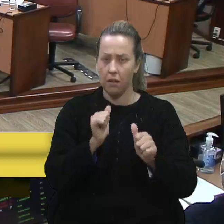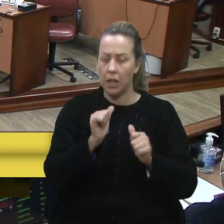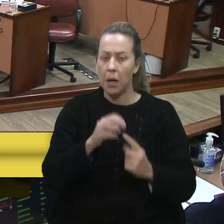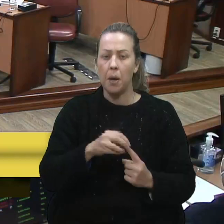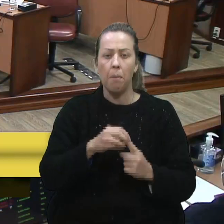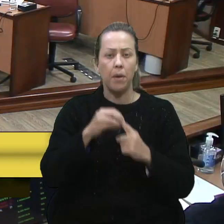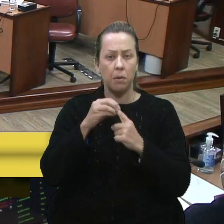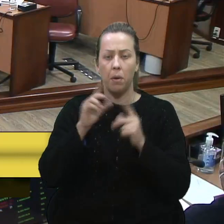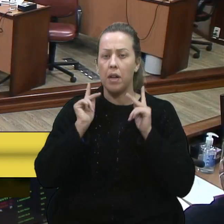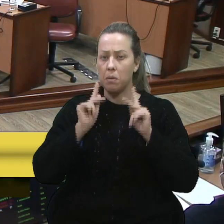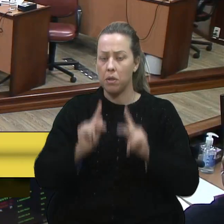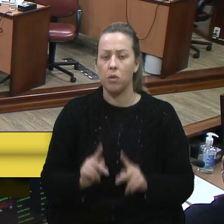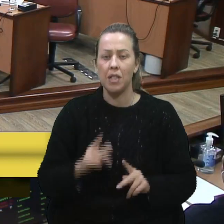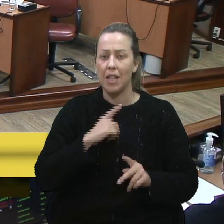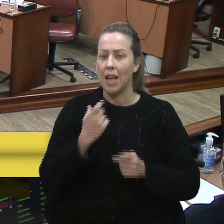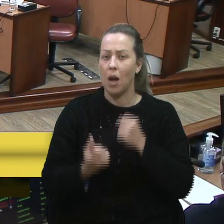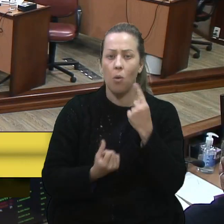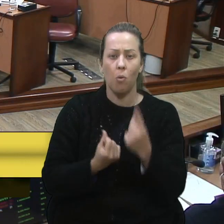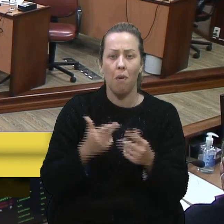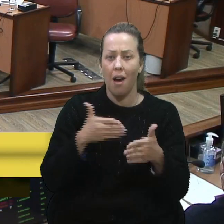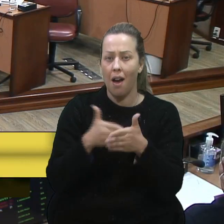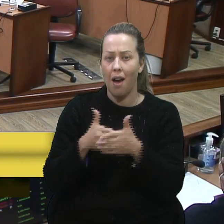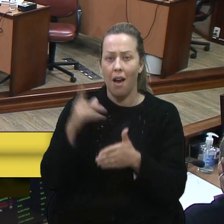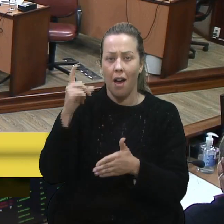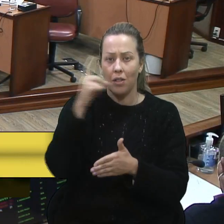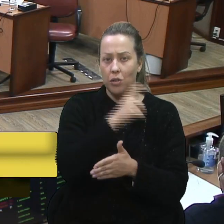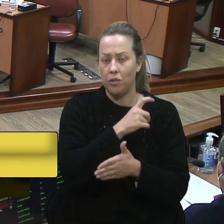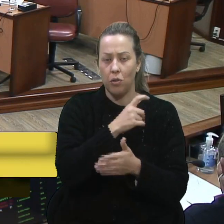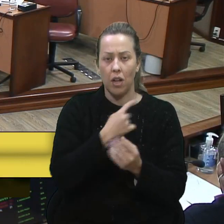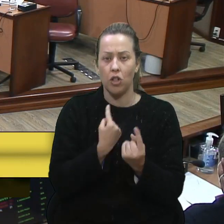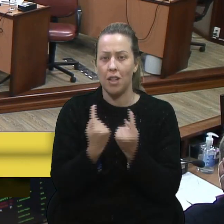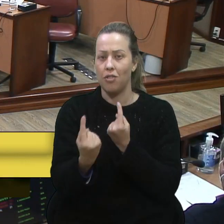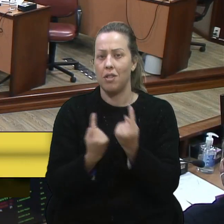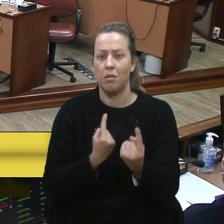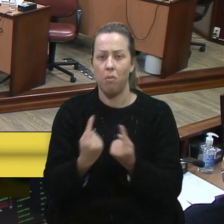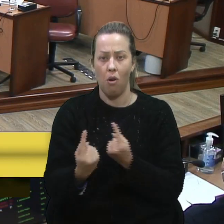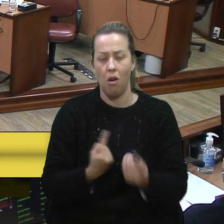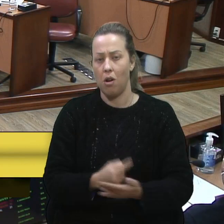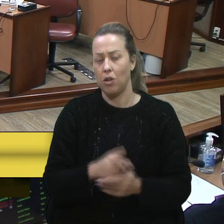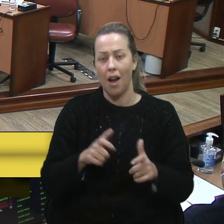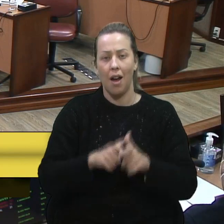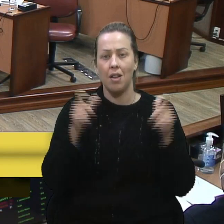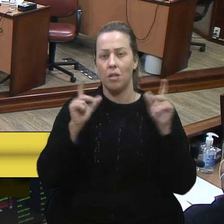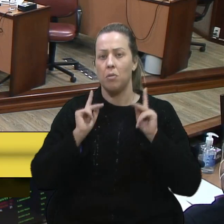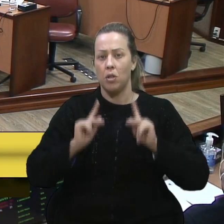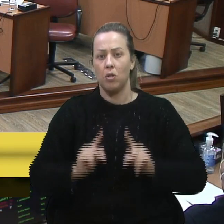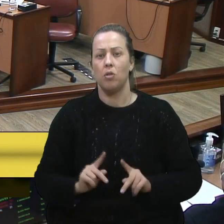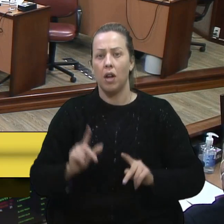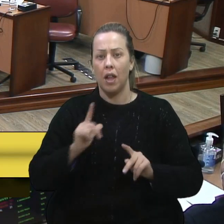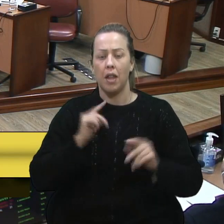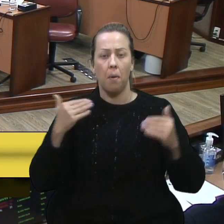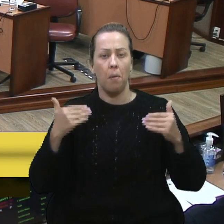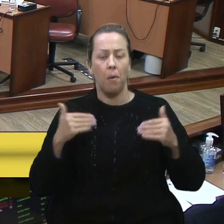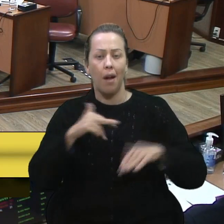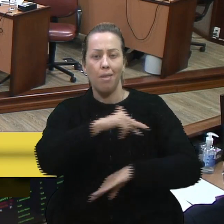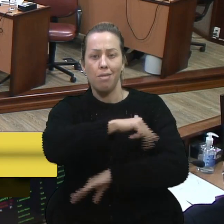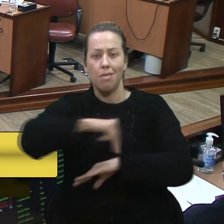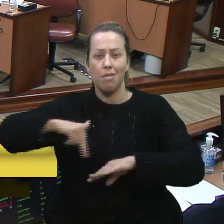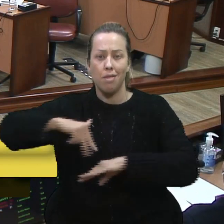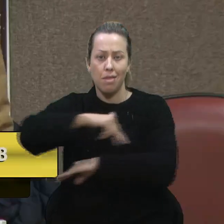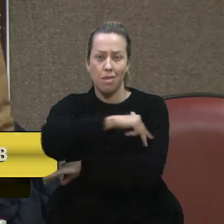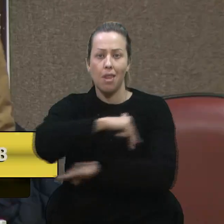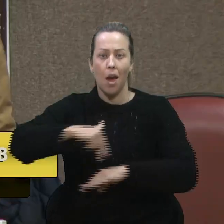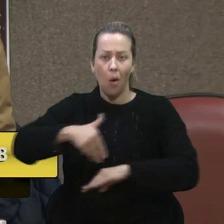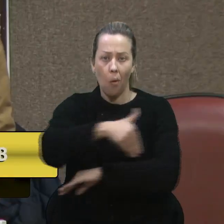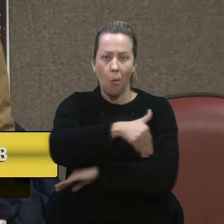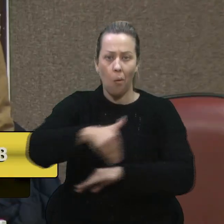Principalmente para as pessoas com alguma dificuldade, estas cordoalhas, na grande maioria das vezes estão no passeio público e sem